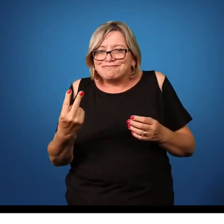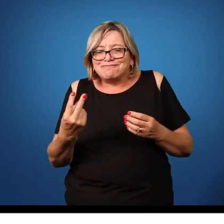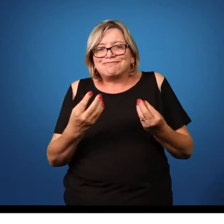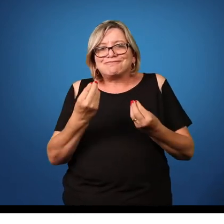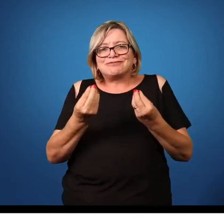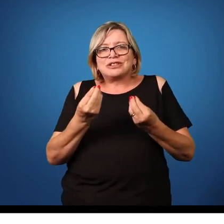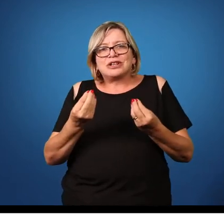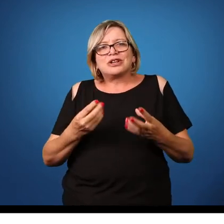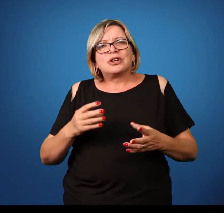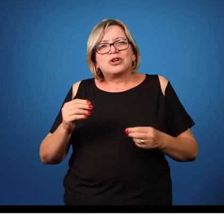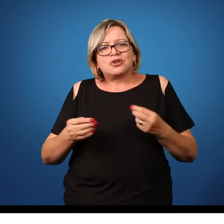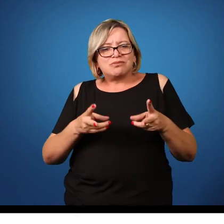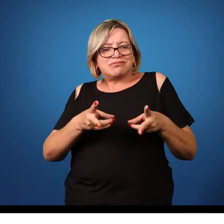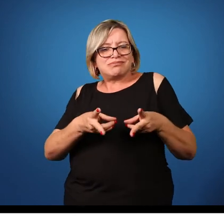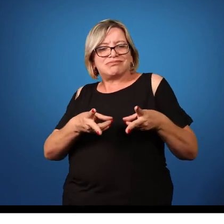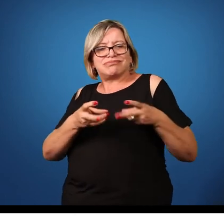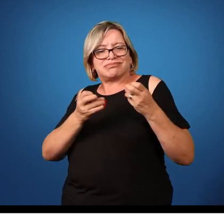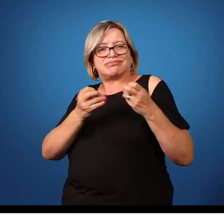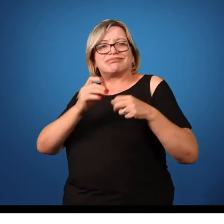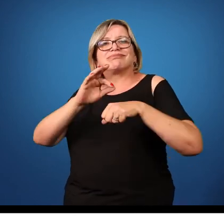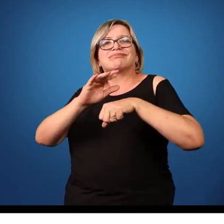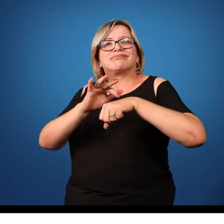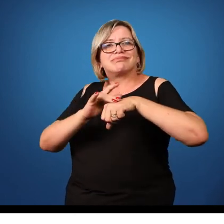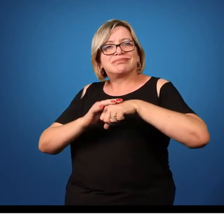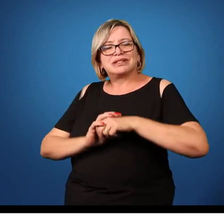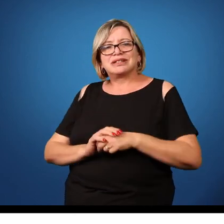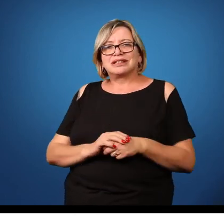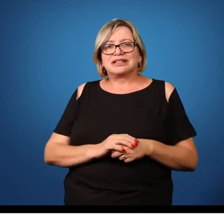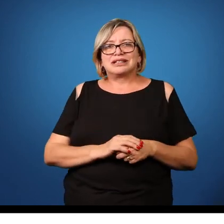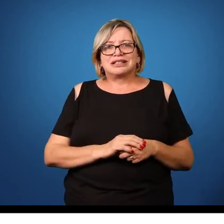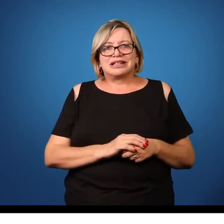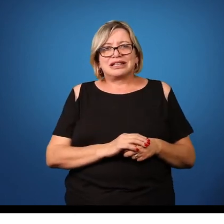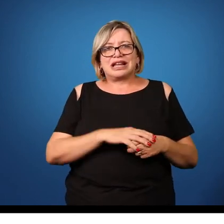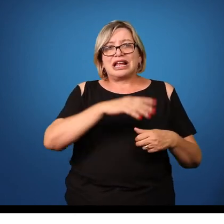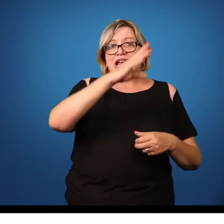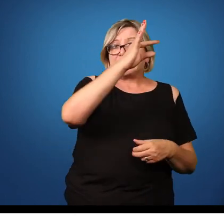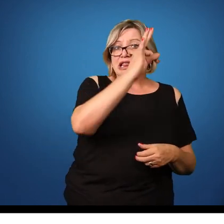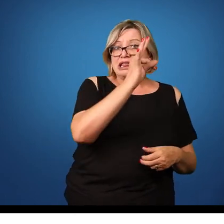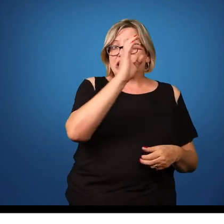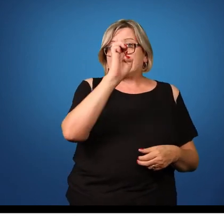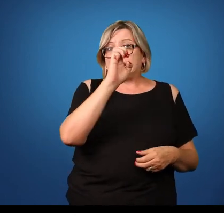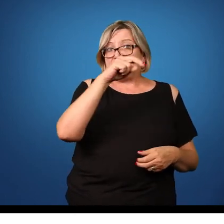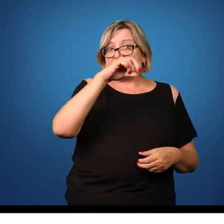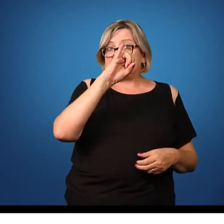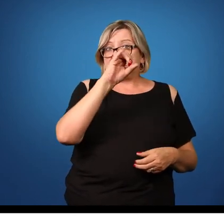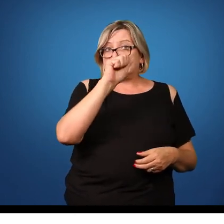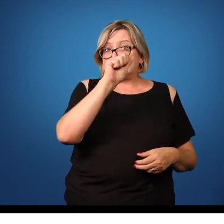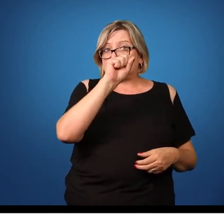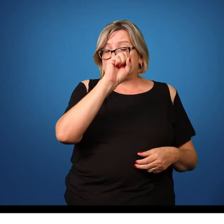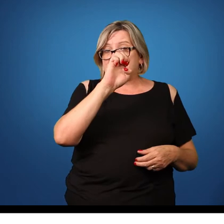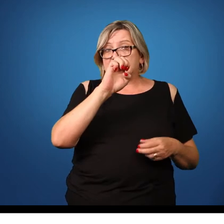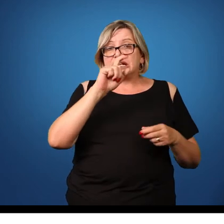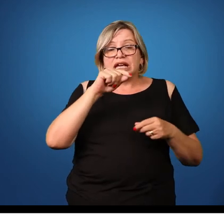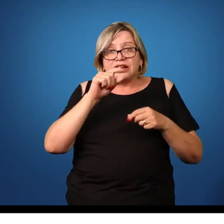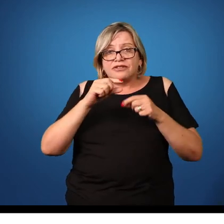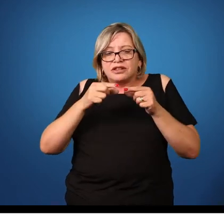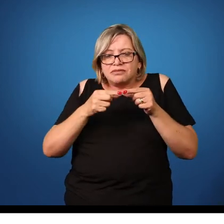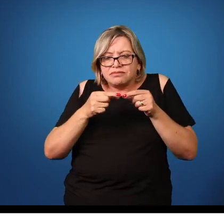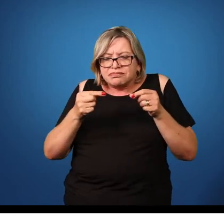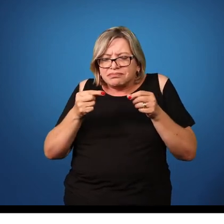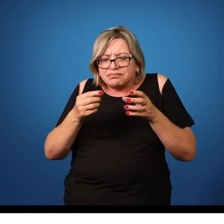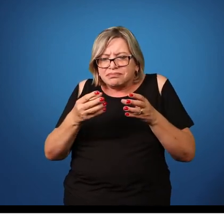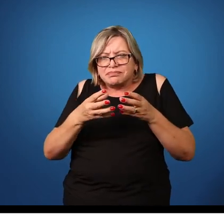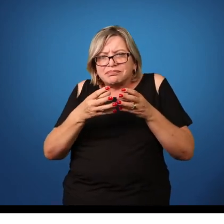como que é diagnosticado essas doenças no caso da tênia o diagnóstico é através da presença de proglotes de